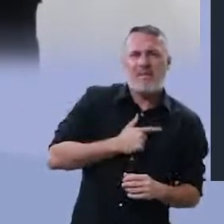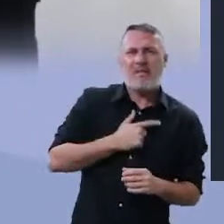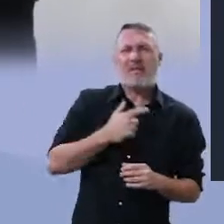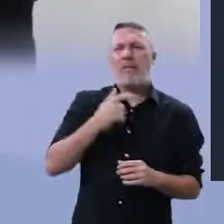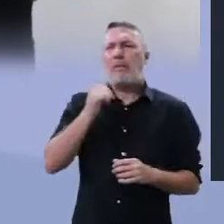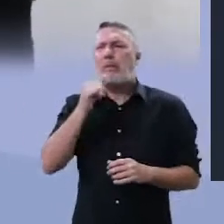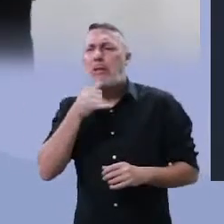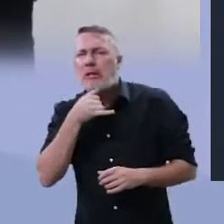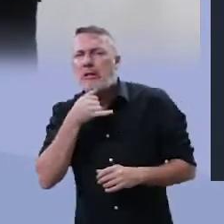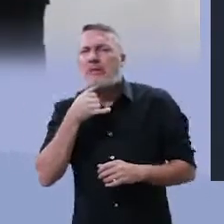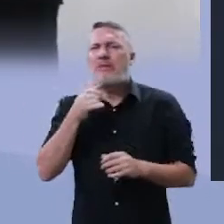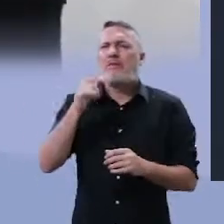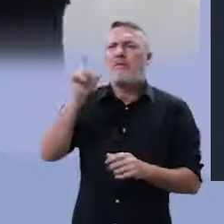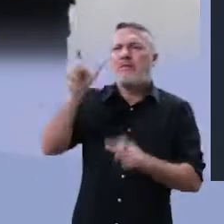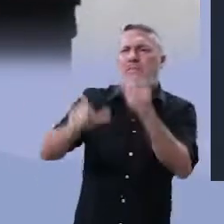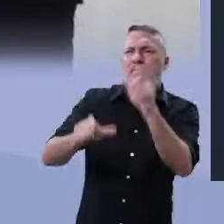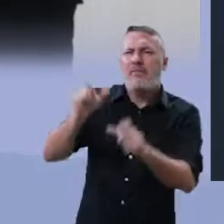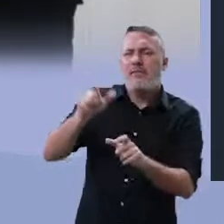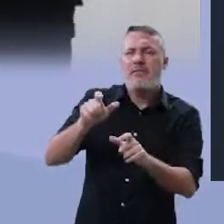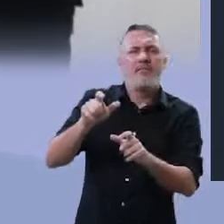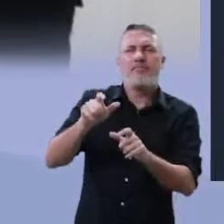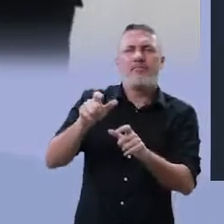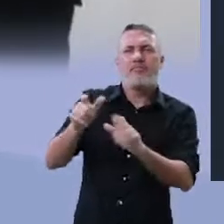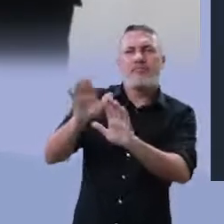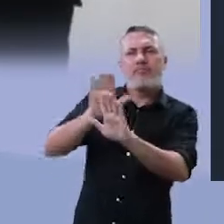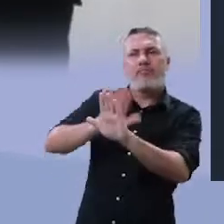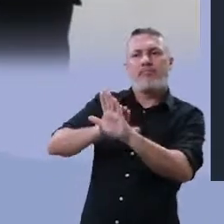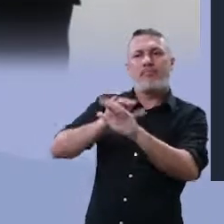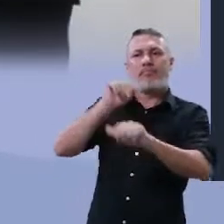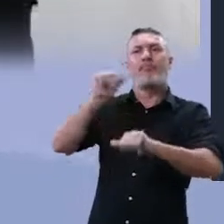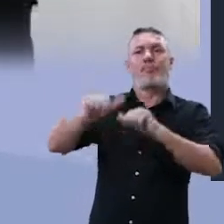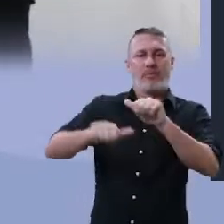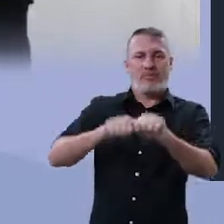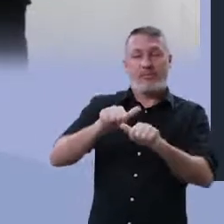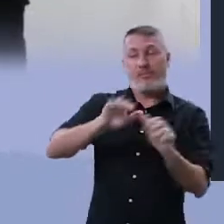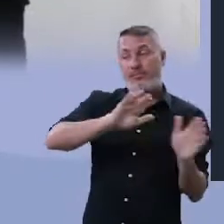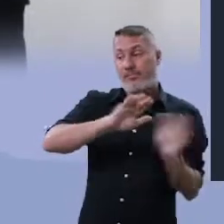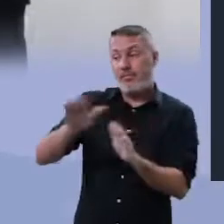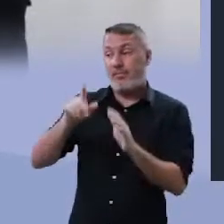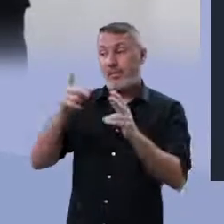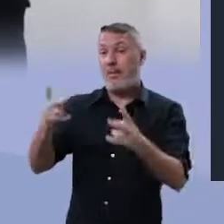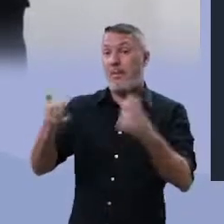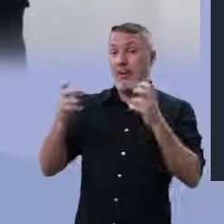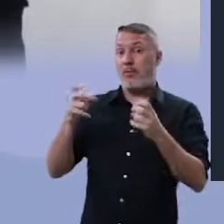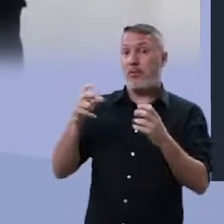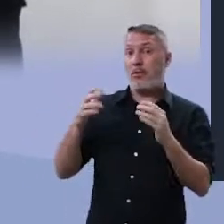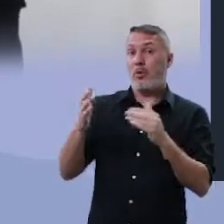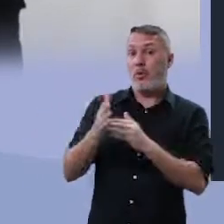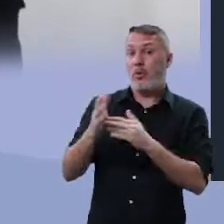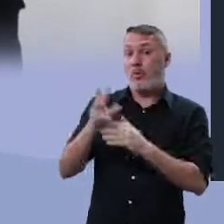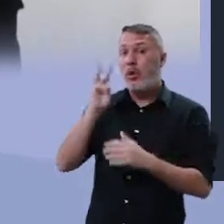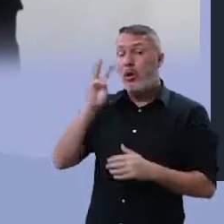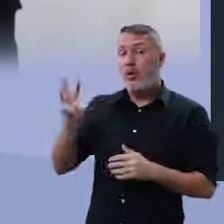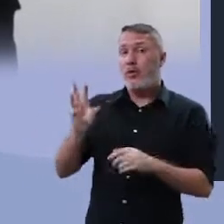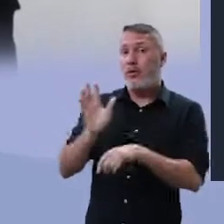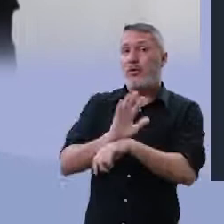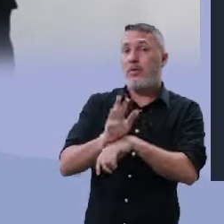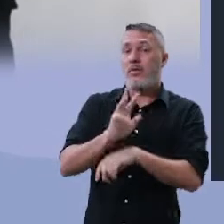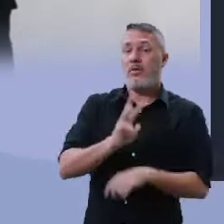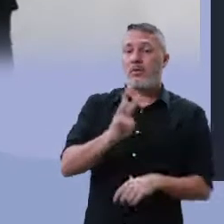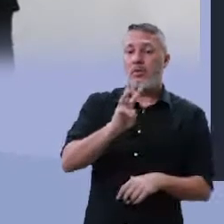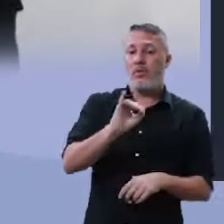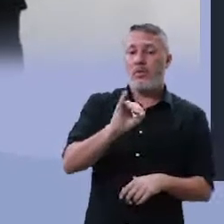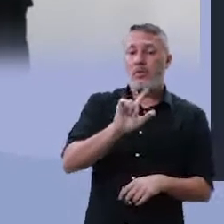a realidade da tristeza, da forma disforme. Por último, note que linda imagem de Will Smith